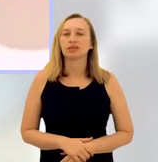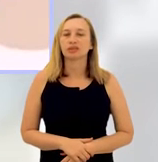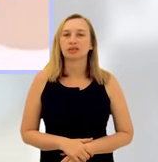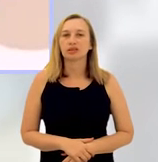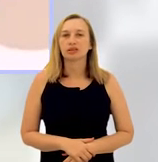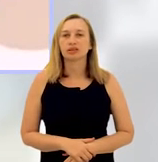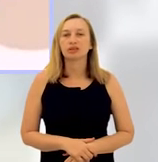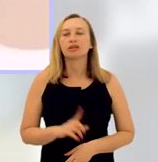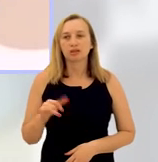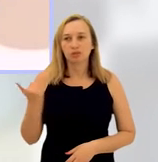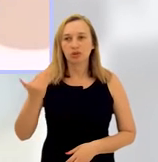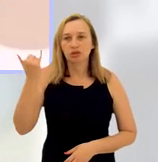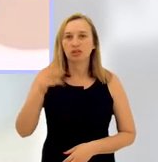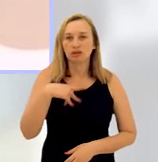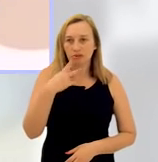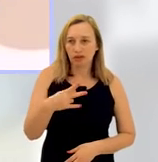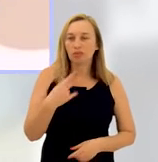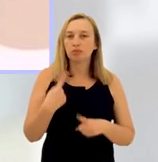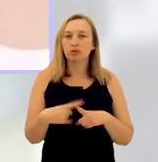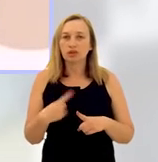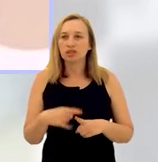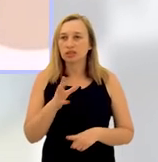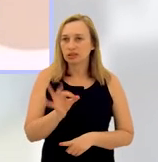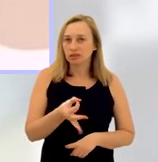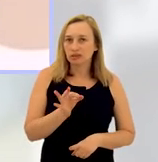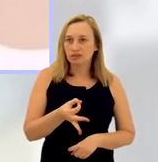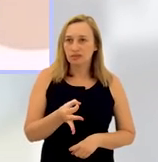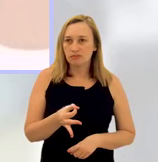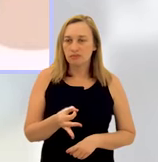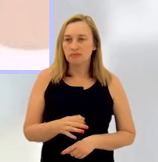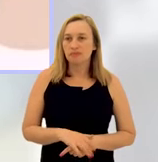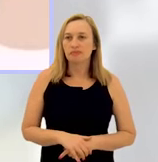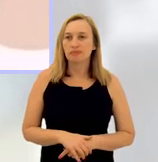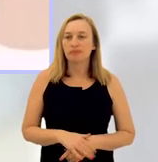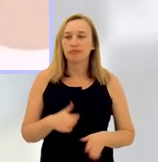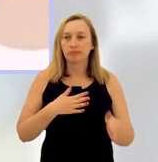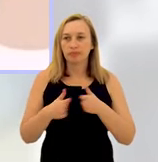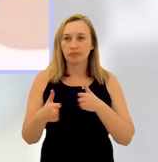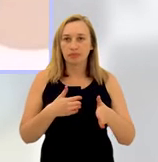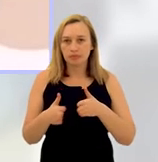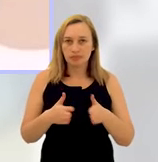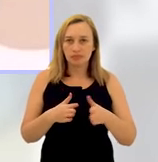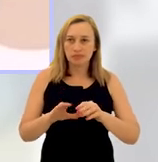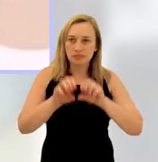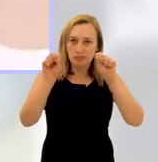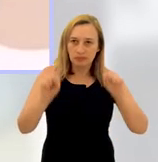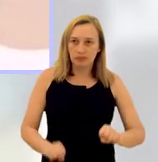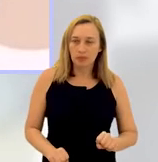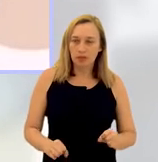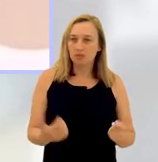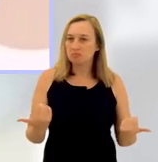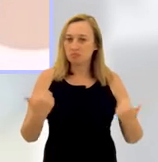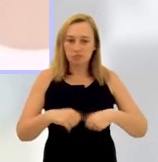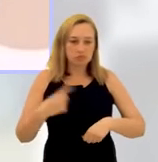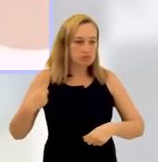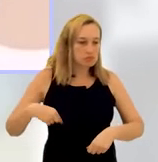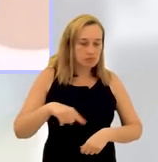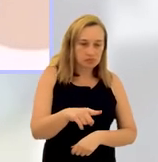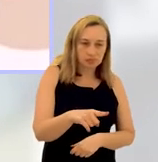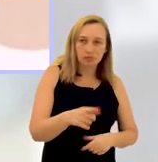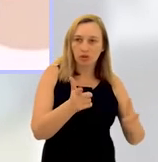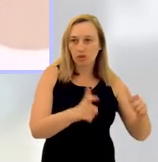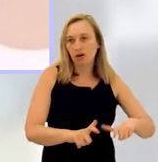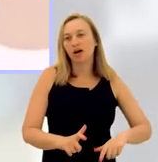também por milícia ou tráfico. Então, isso é muito importante de falar, porque, de fato, é possível ter esse acesso ao sistema sem precisar